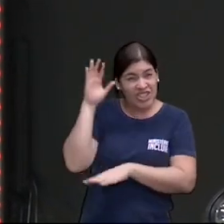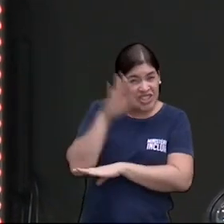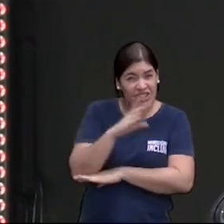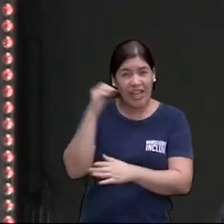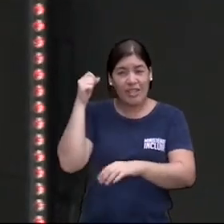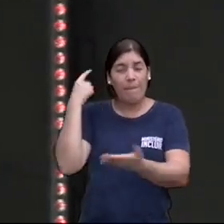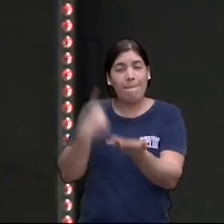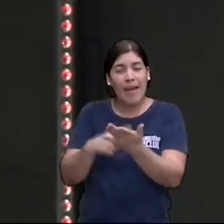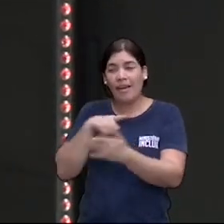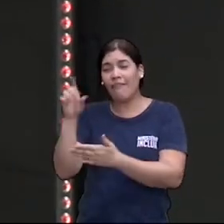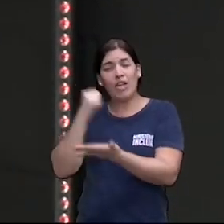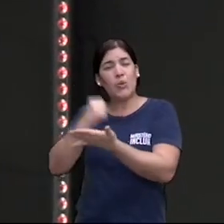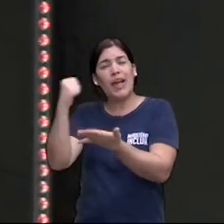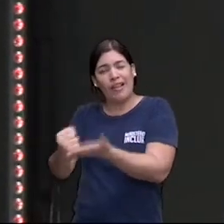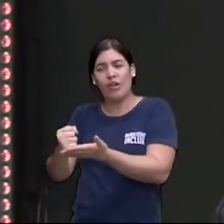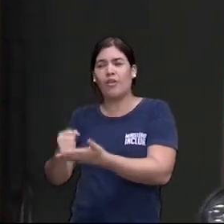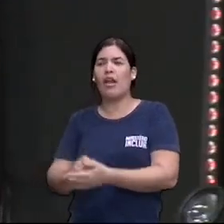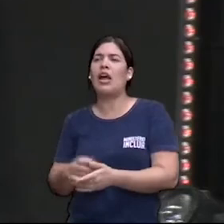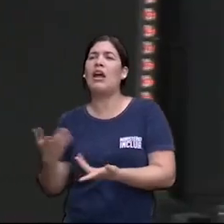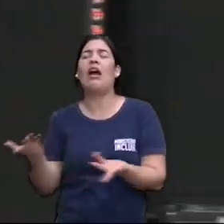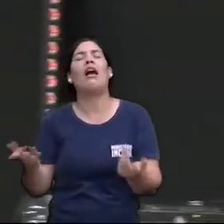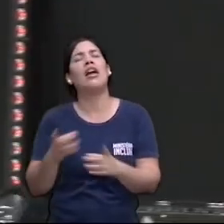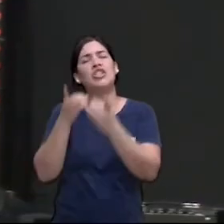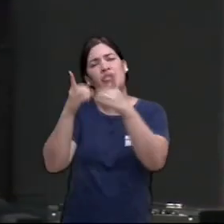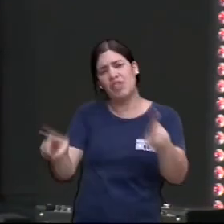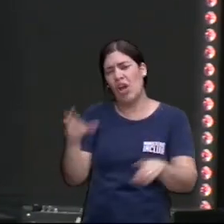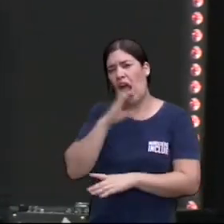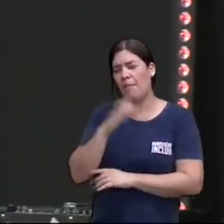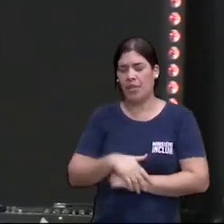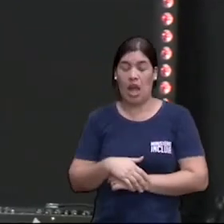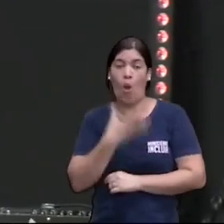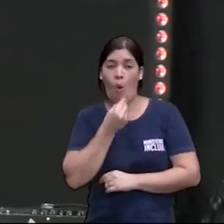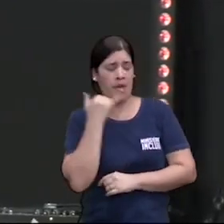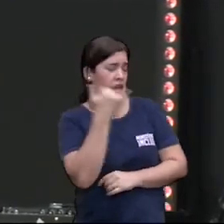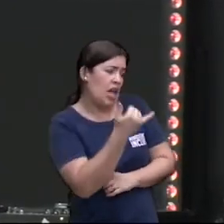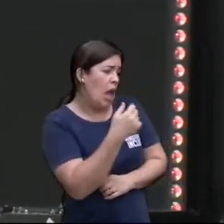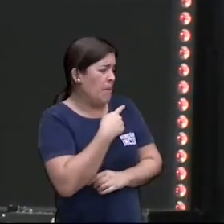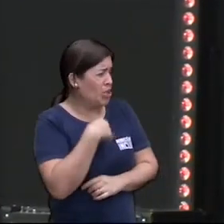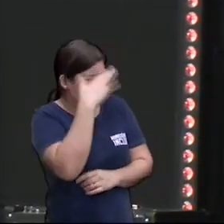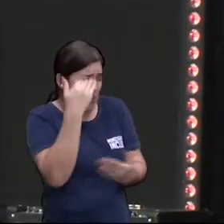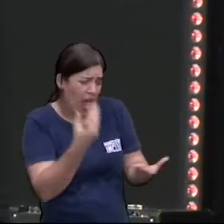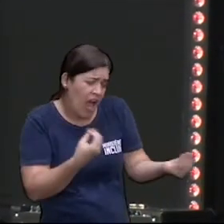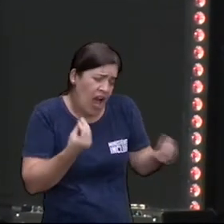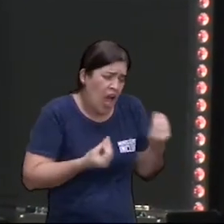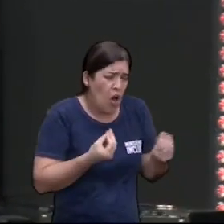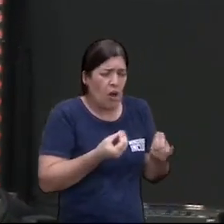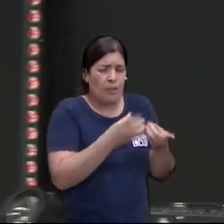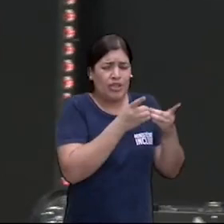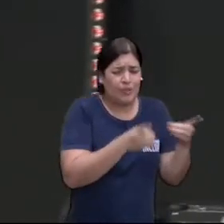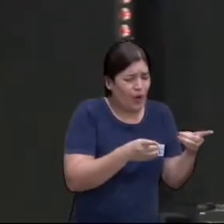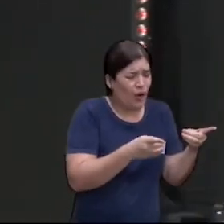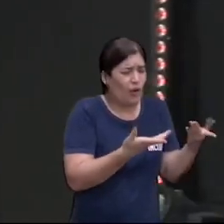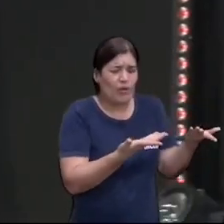Foram lá divorciar. Aí o cara me liga, pastor, pastor, meu Deus, papapá. Aí eu falei,